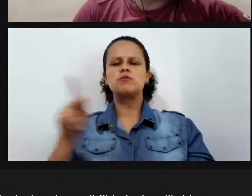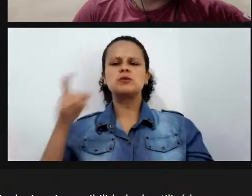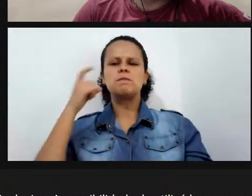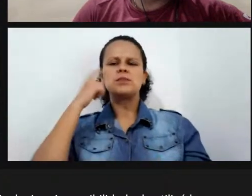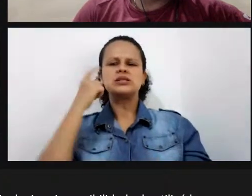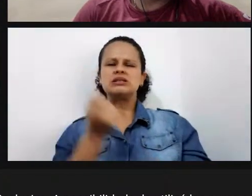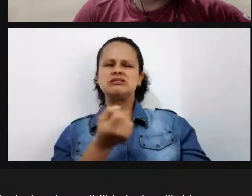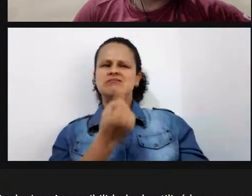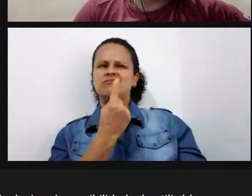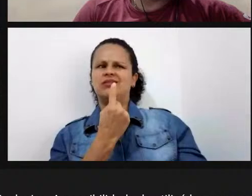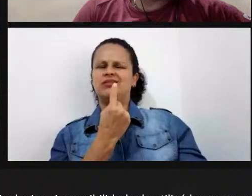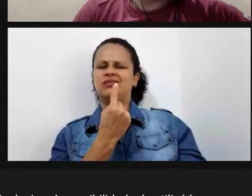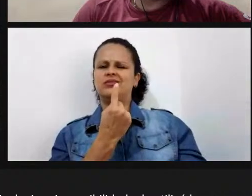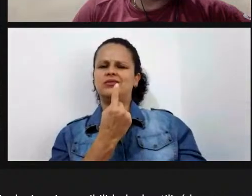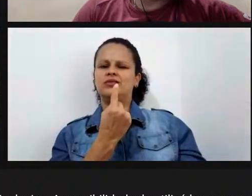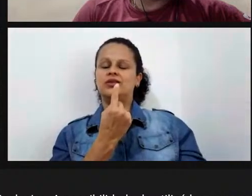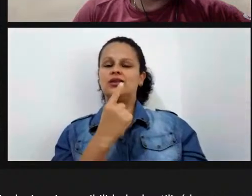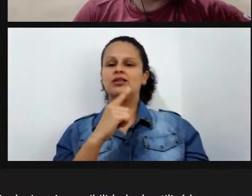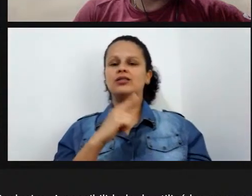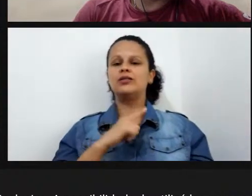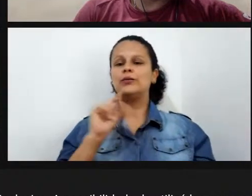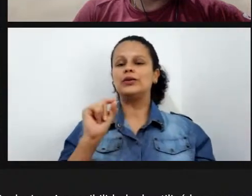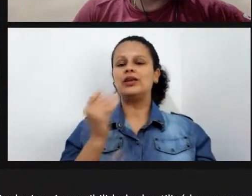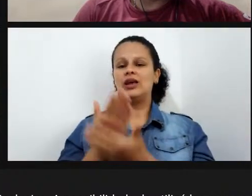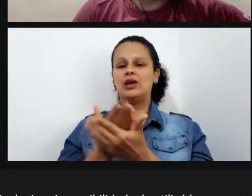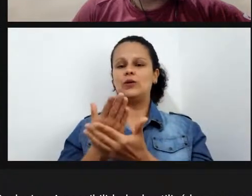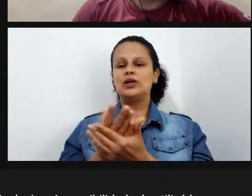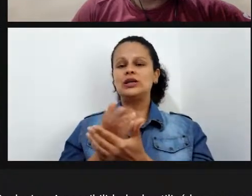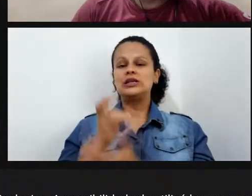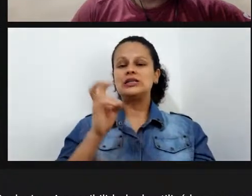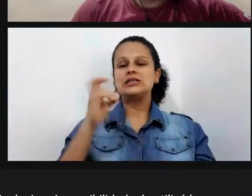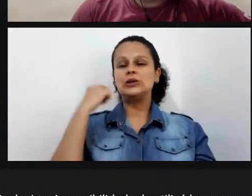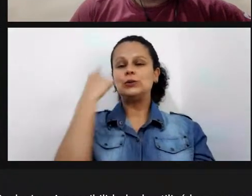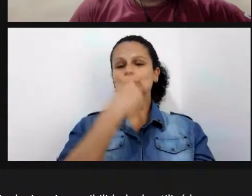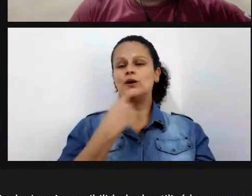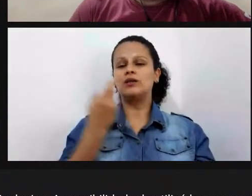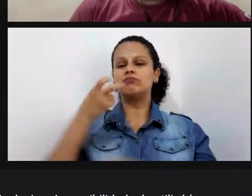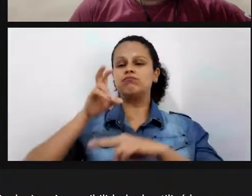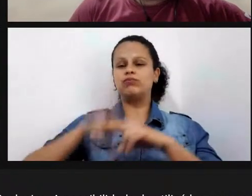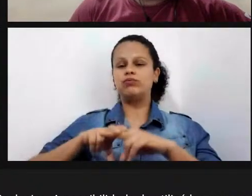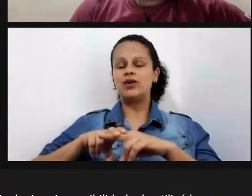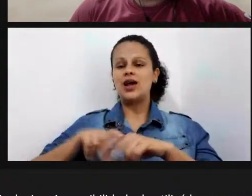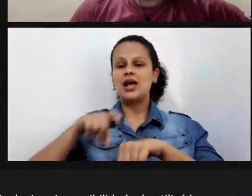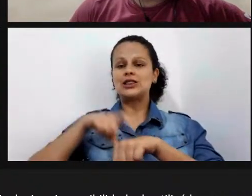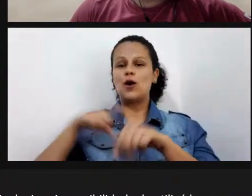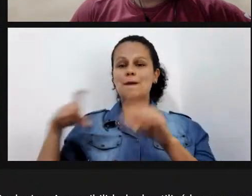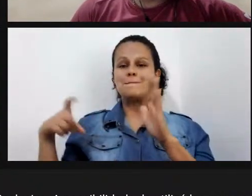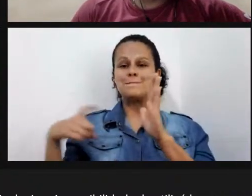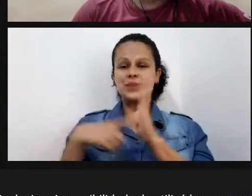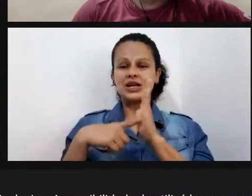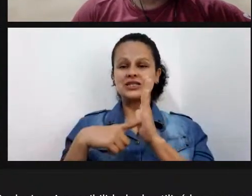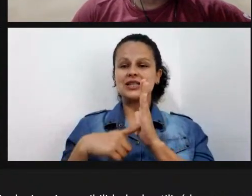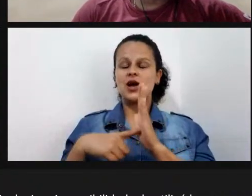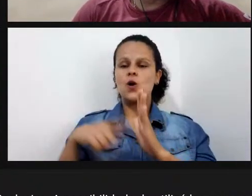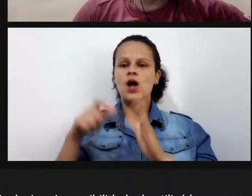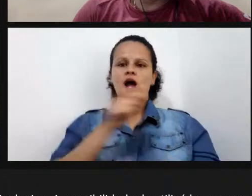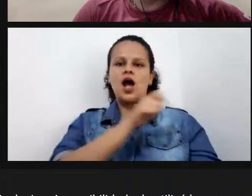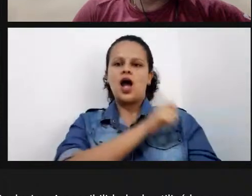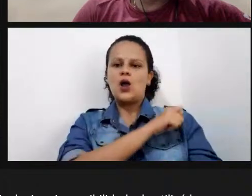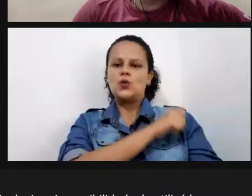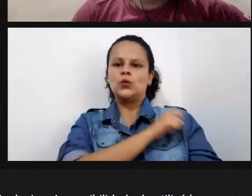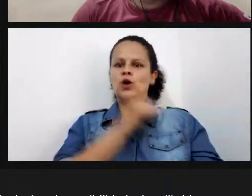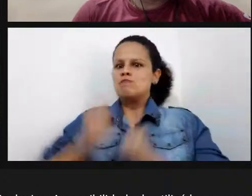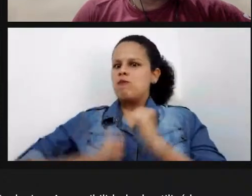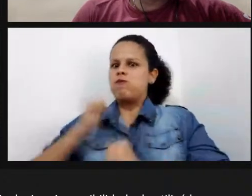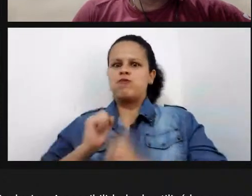quando depois de cinco horas de aula sentado olhando pra lousa quando bate os alunos saem correndo igual uns doidos pelo convite ninguém aguenta